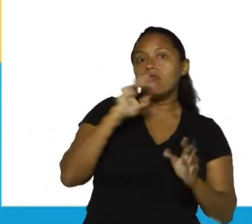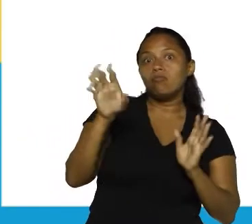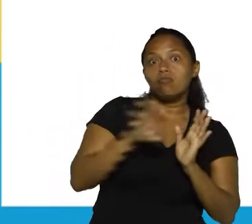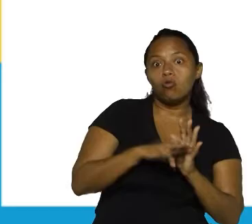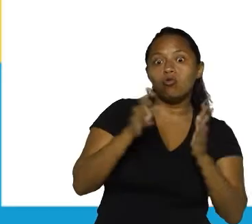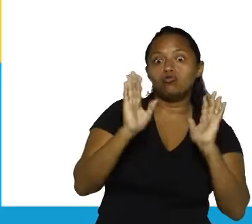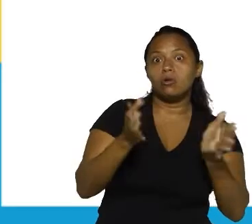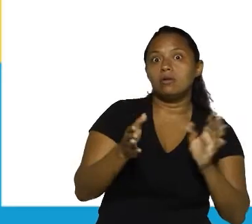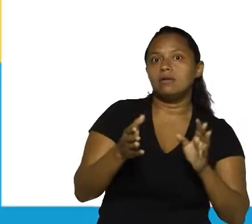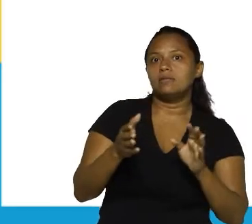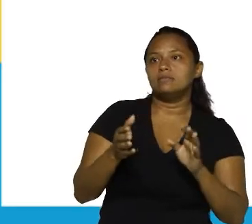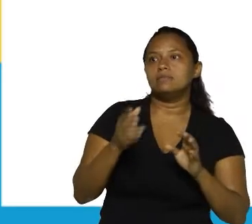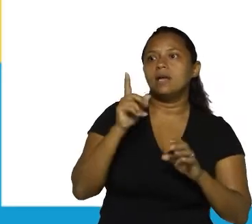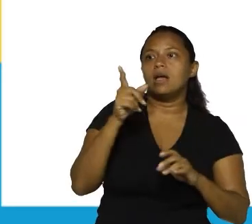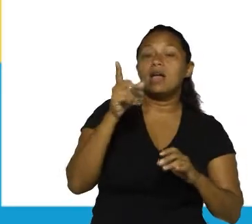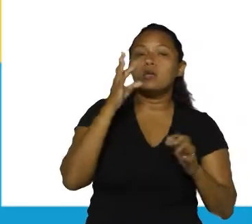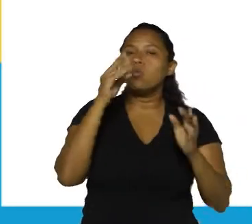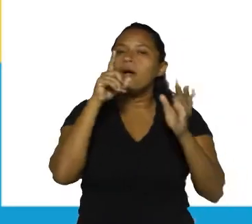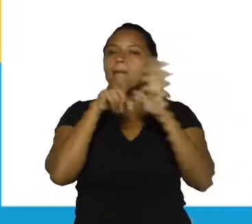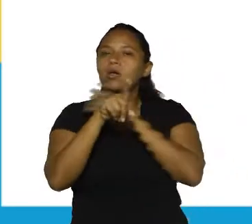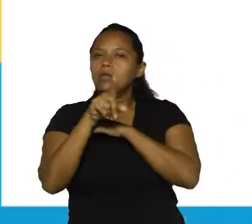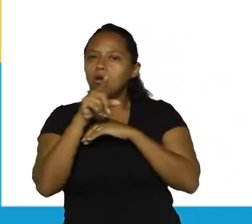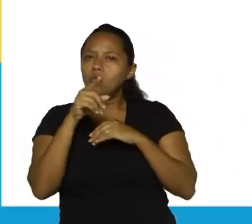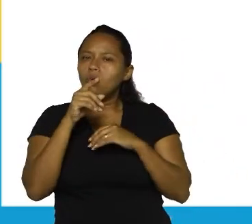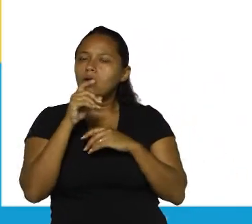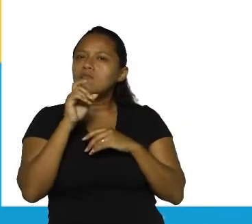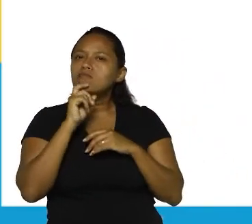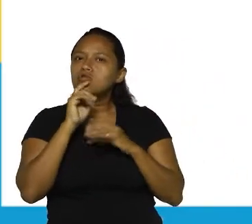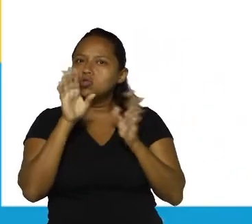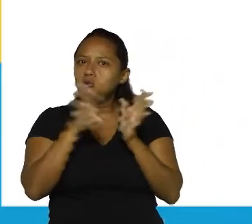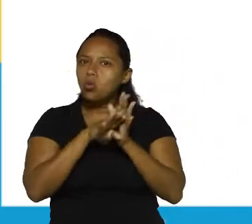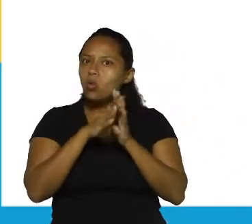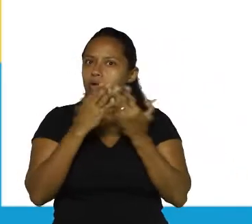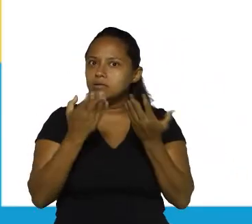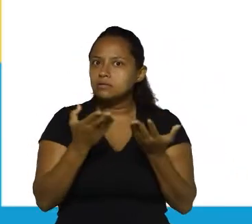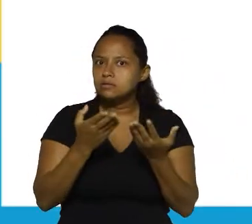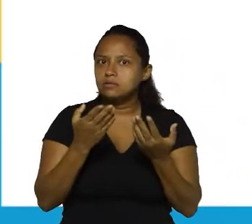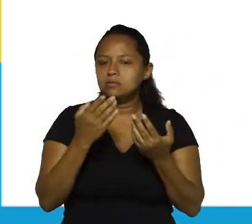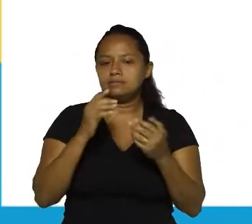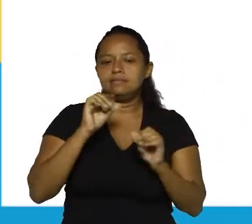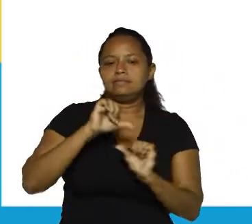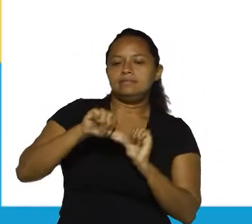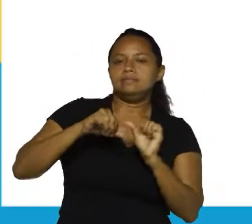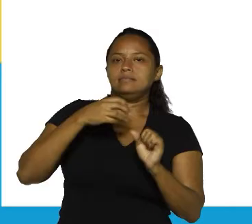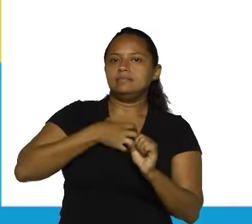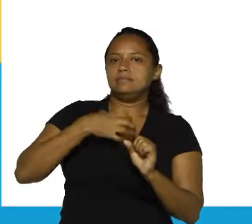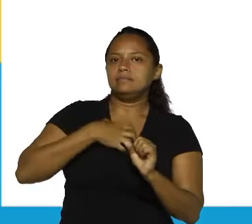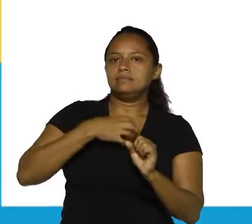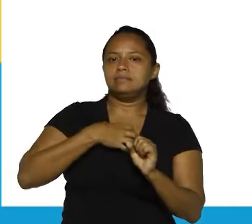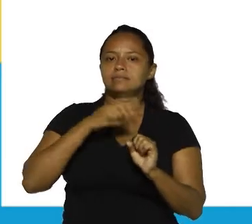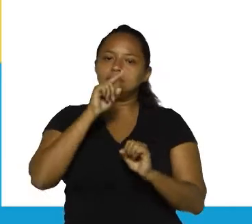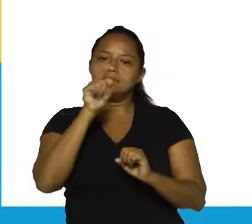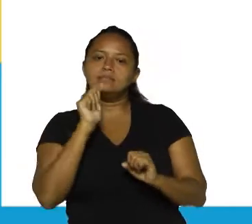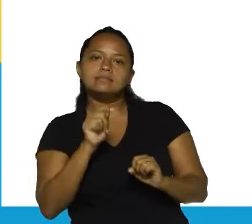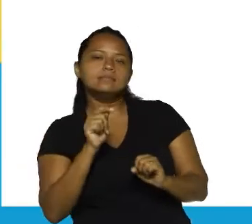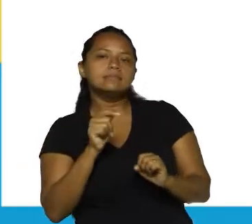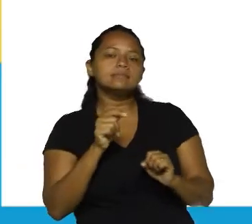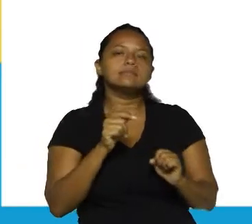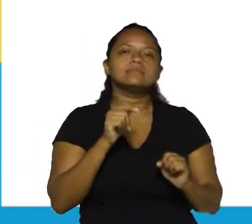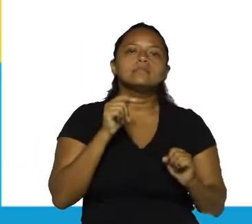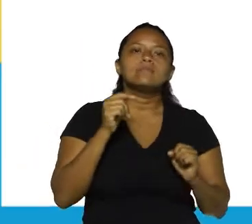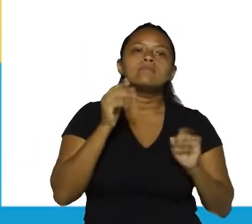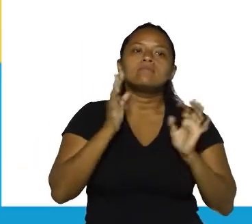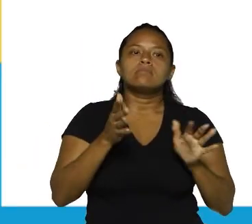Ou, como está aqui, o inverno chegou aí, a entonação muda, certo? Ambas deixam claro que o